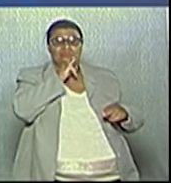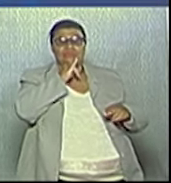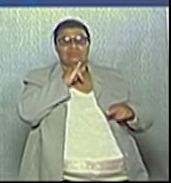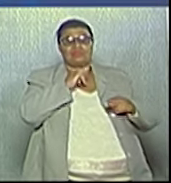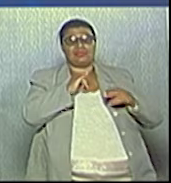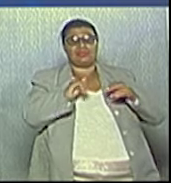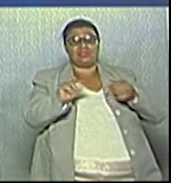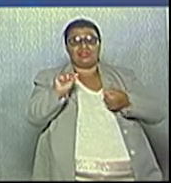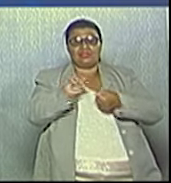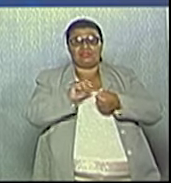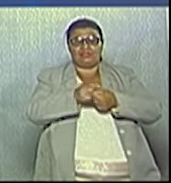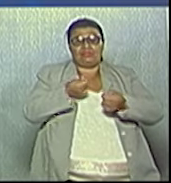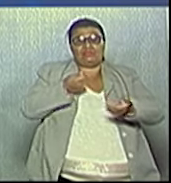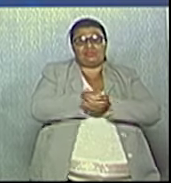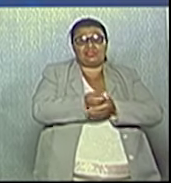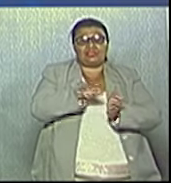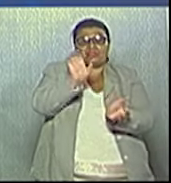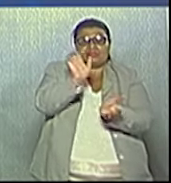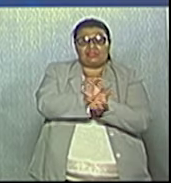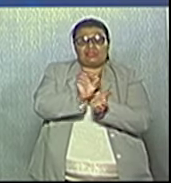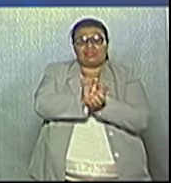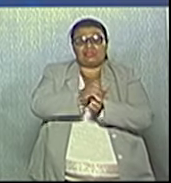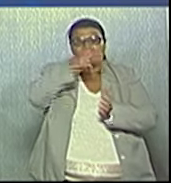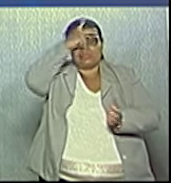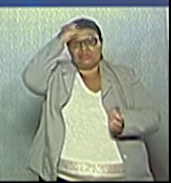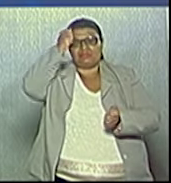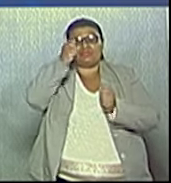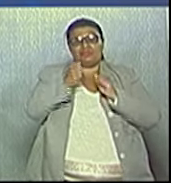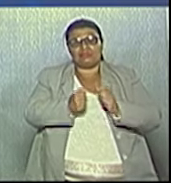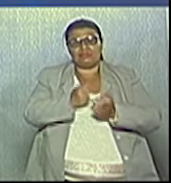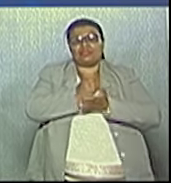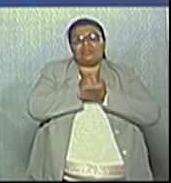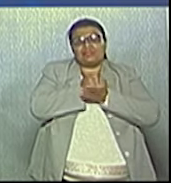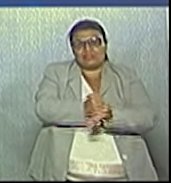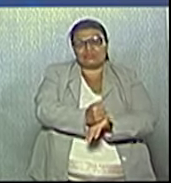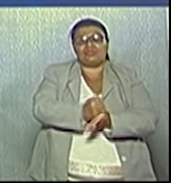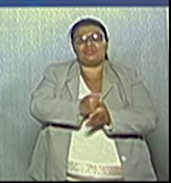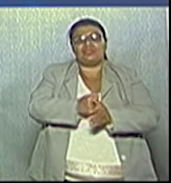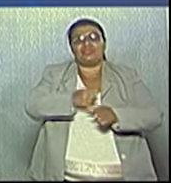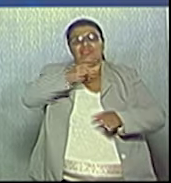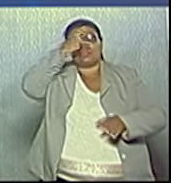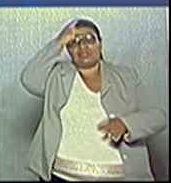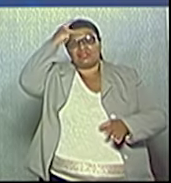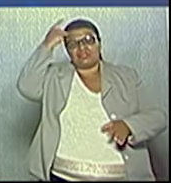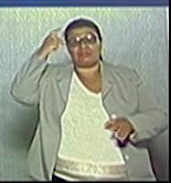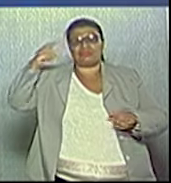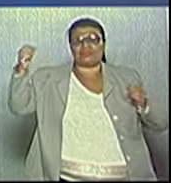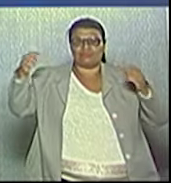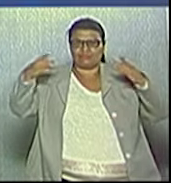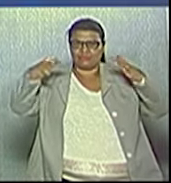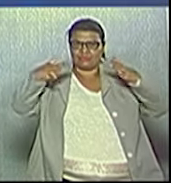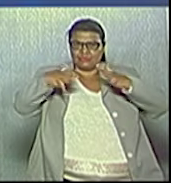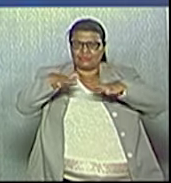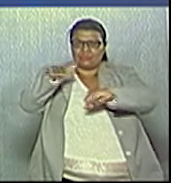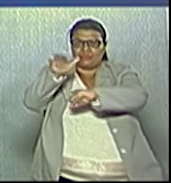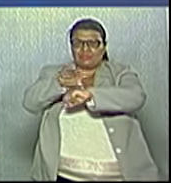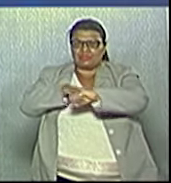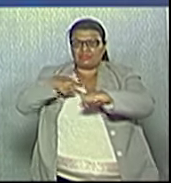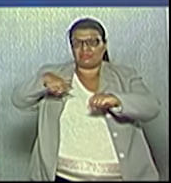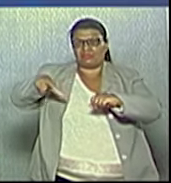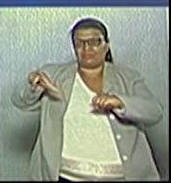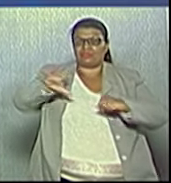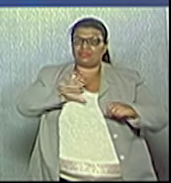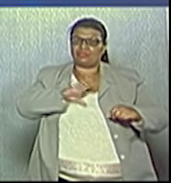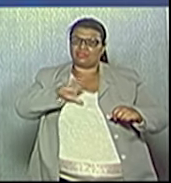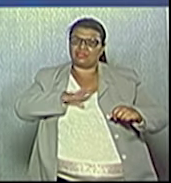Faça a Compra em Jacareí. A prefeitura pode desenvolver e estimular que os fornecedores, que hoje ela contrata de Guarulhos, pessoas